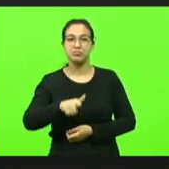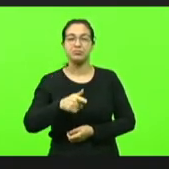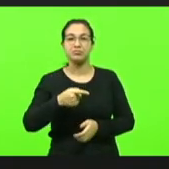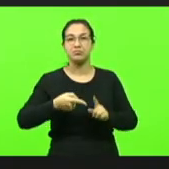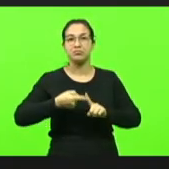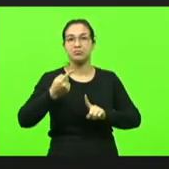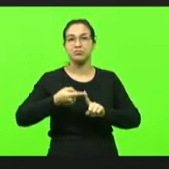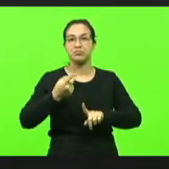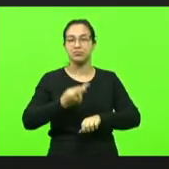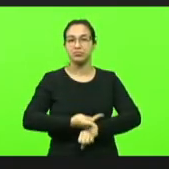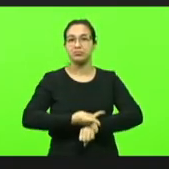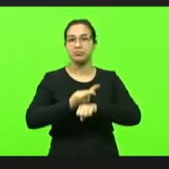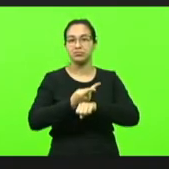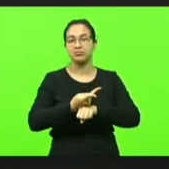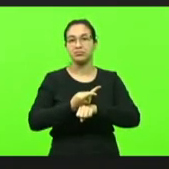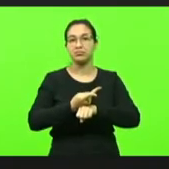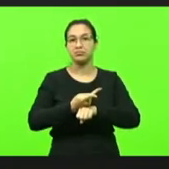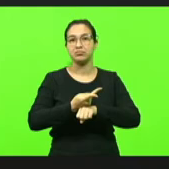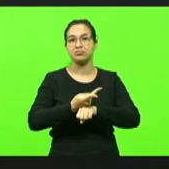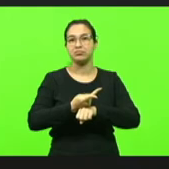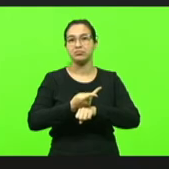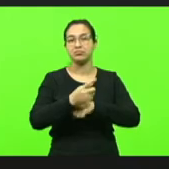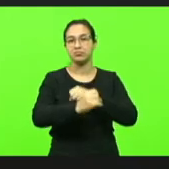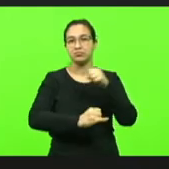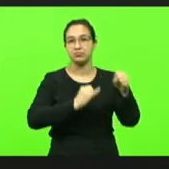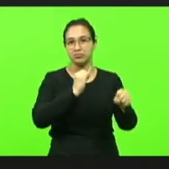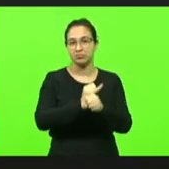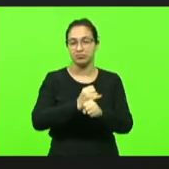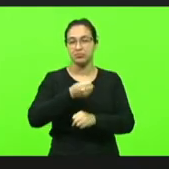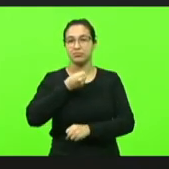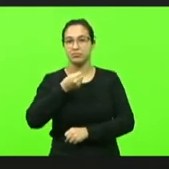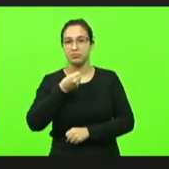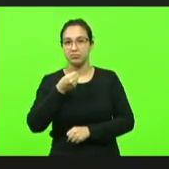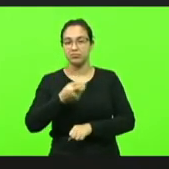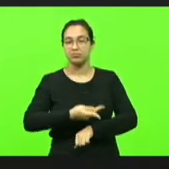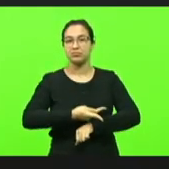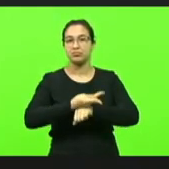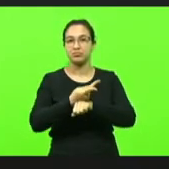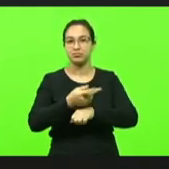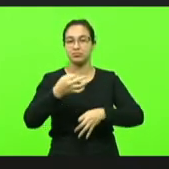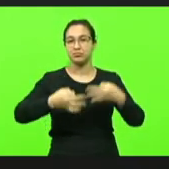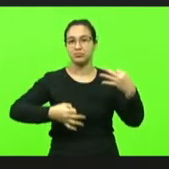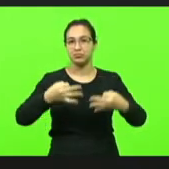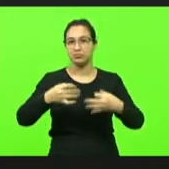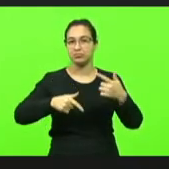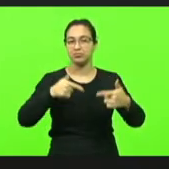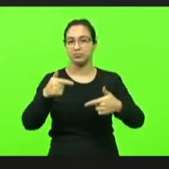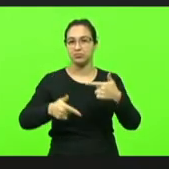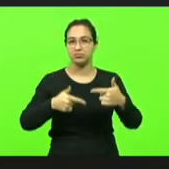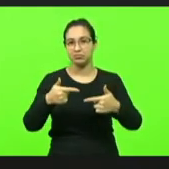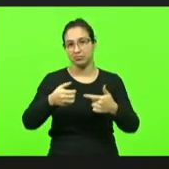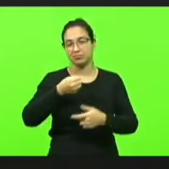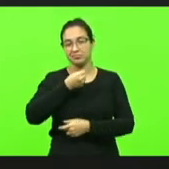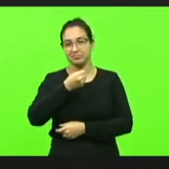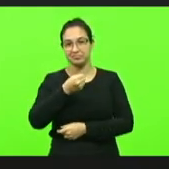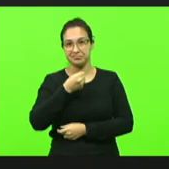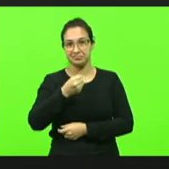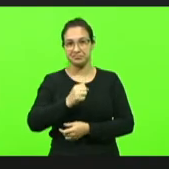categoria web jornalismo da segunda edição do prêmio Justiça do Trabalho de Jornalismo em discussão